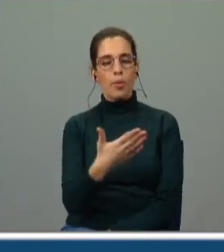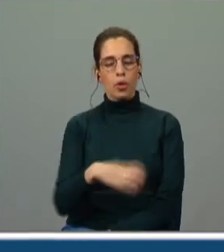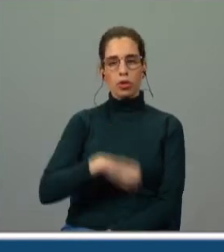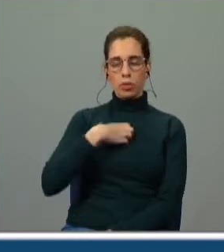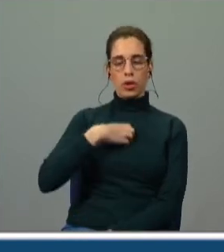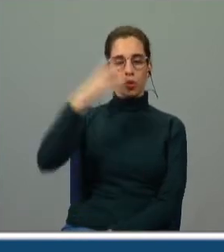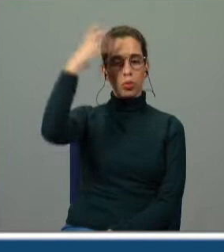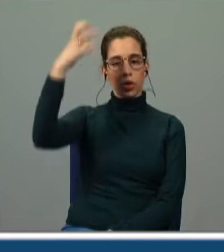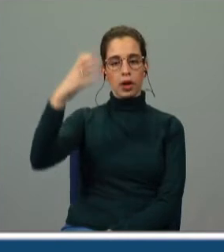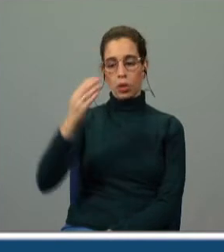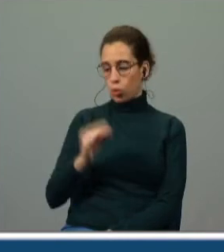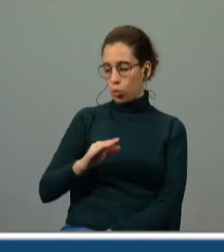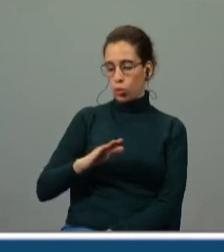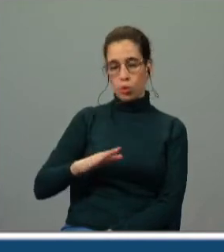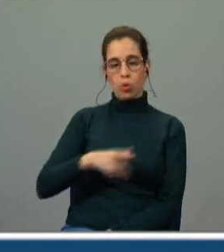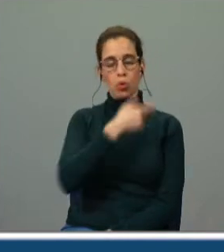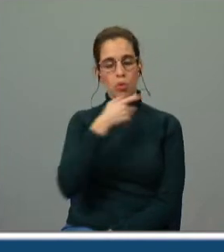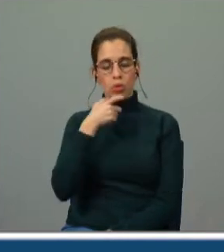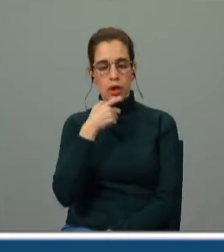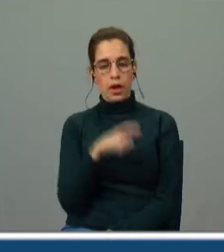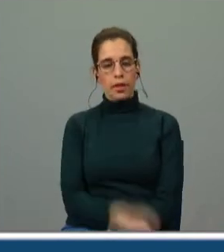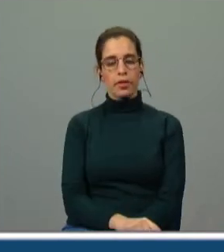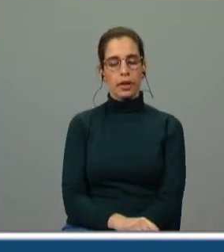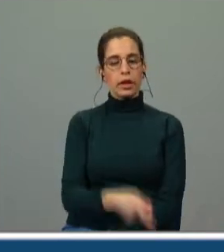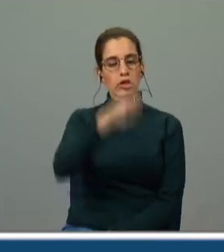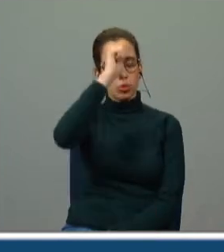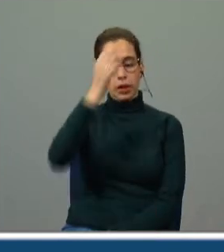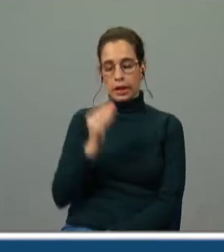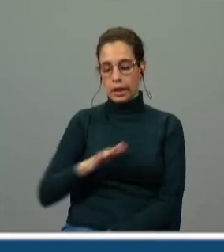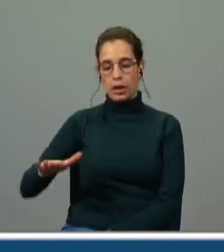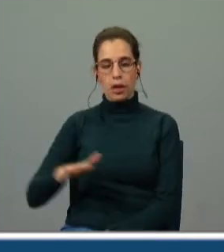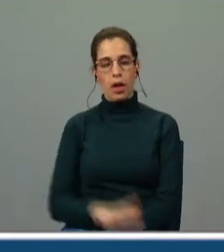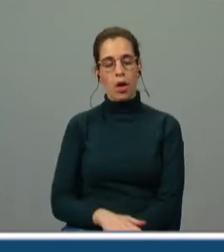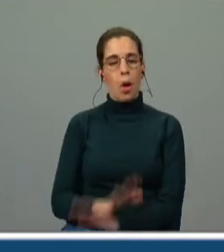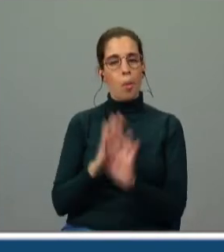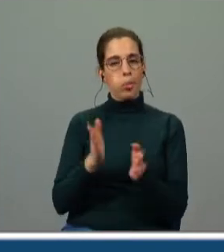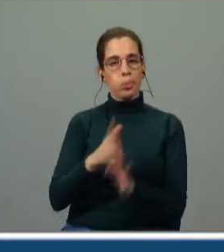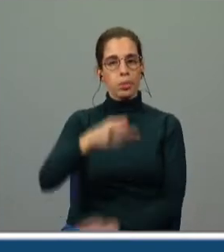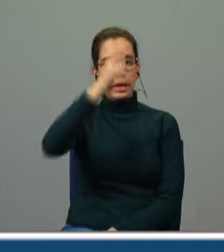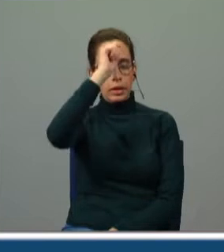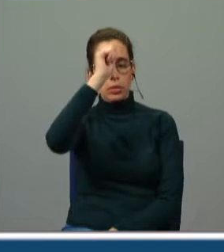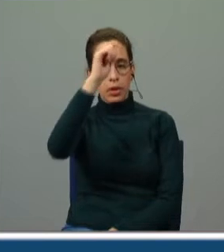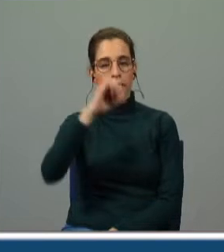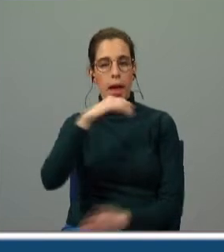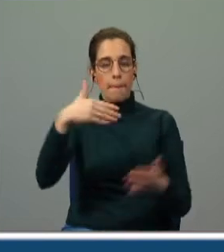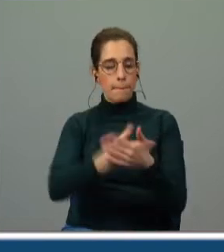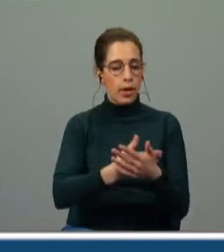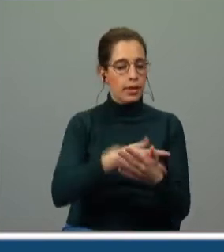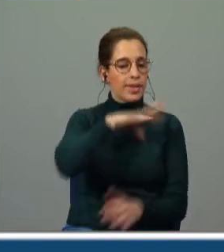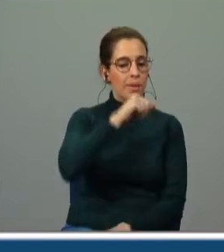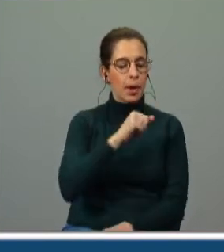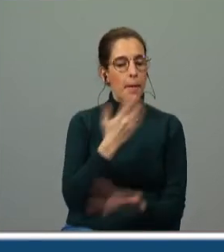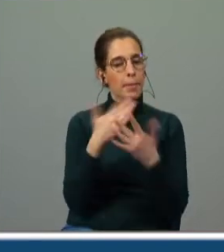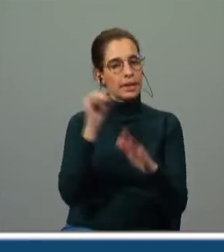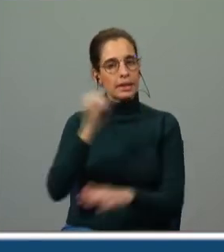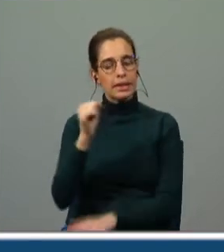pelos netos repara tem respeito pois a estas criancinhas não precisas ter respeito à morte da mãe tem respeito às